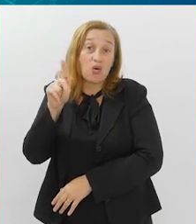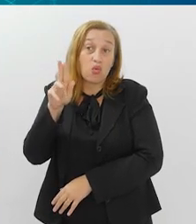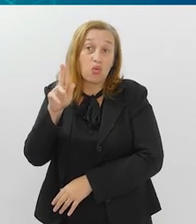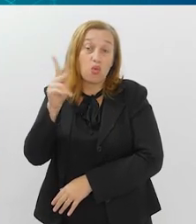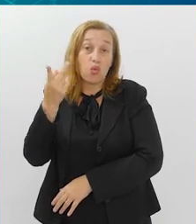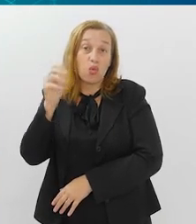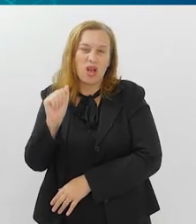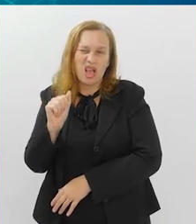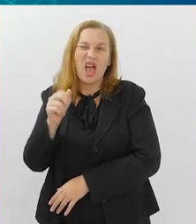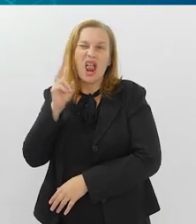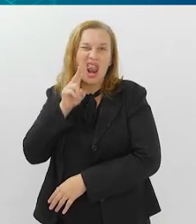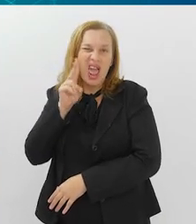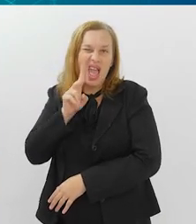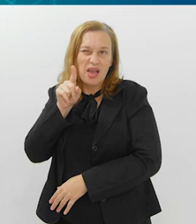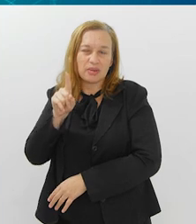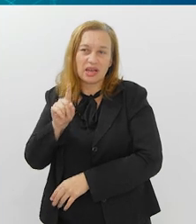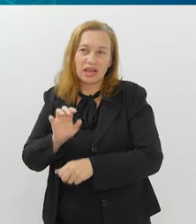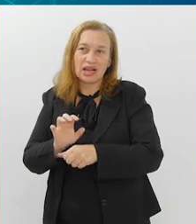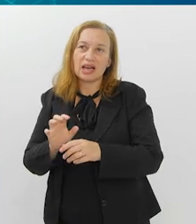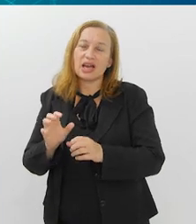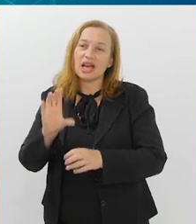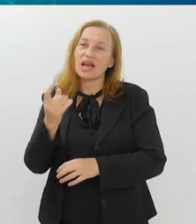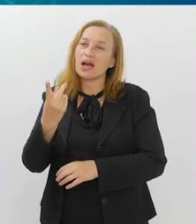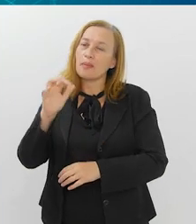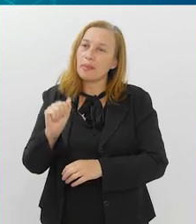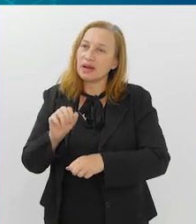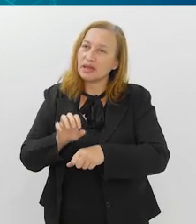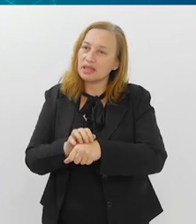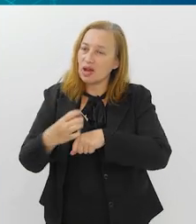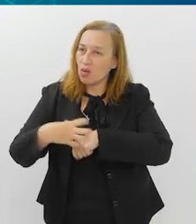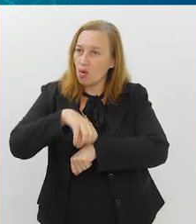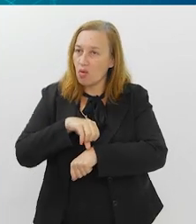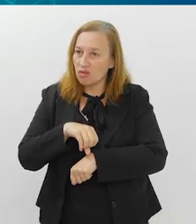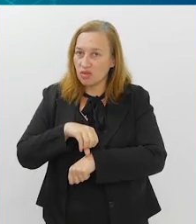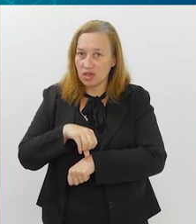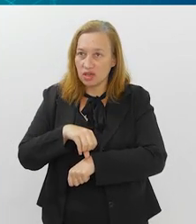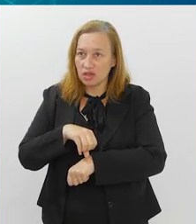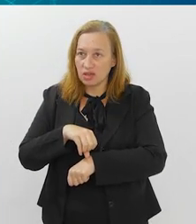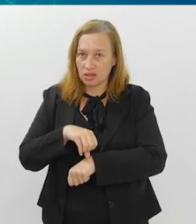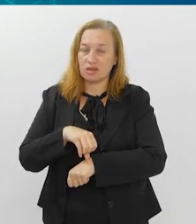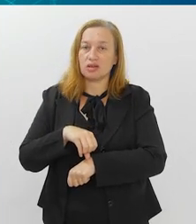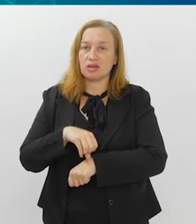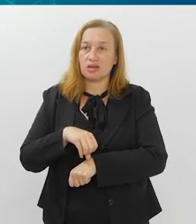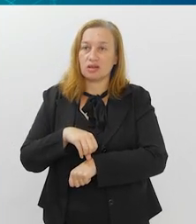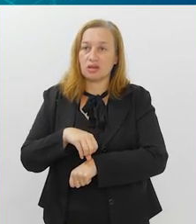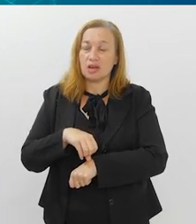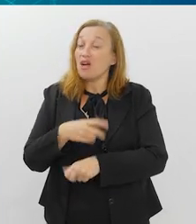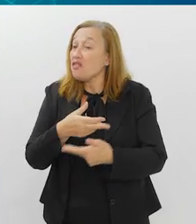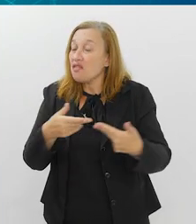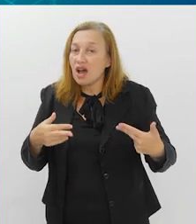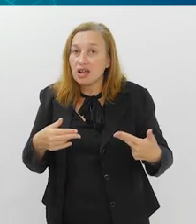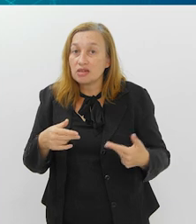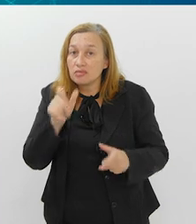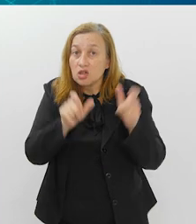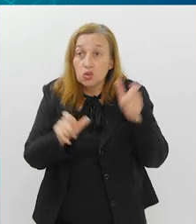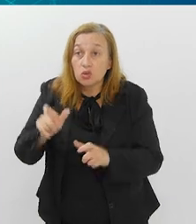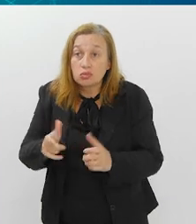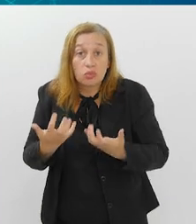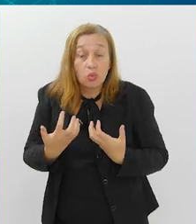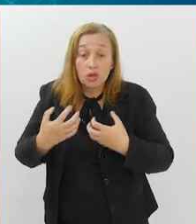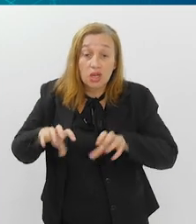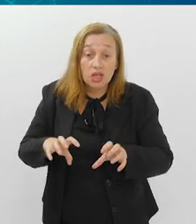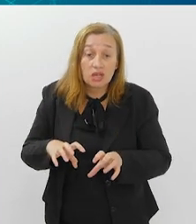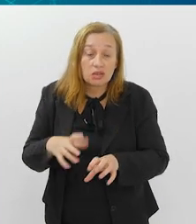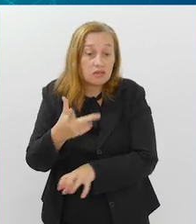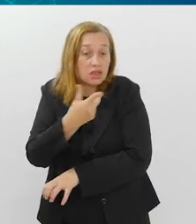lembra naquela campanha da Covid com o povo na fila, muita gente não foi tomar vacina por causa de medo de agulha. 21%